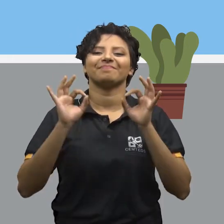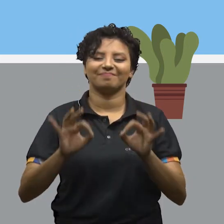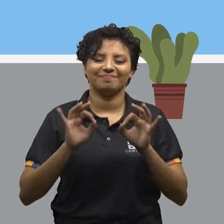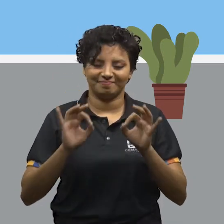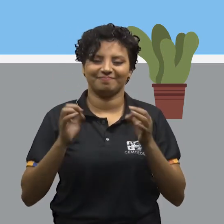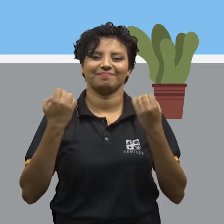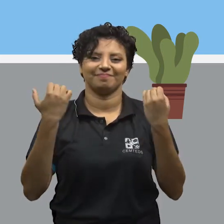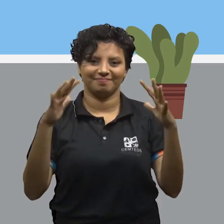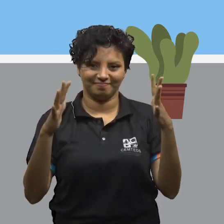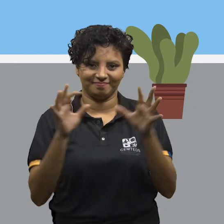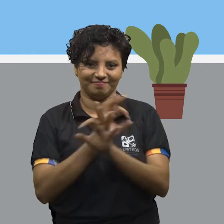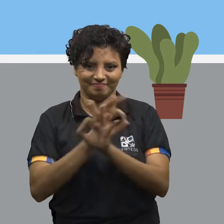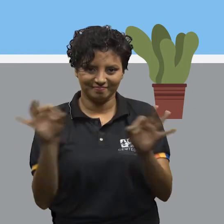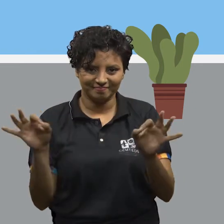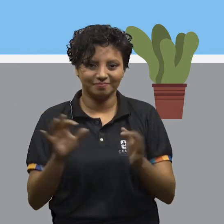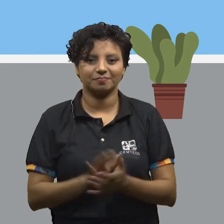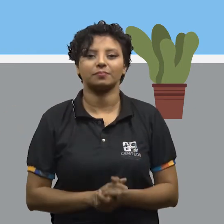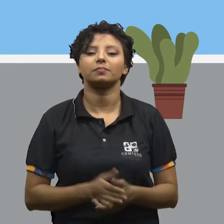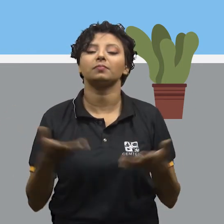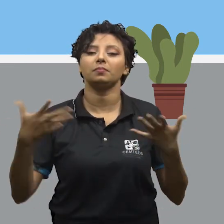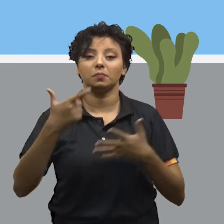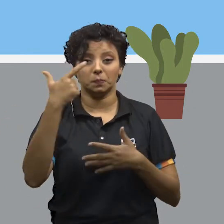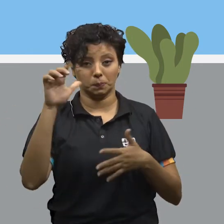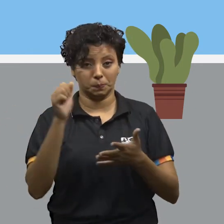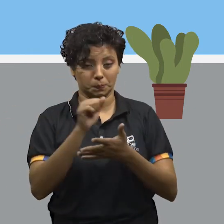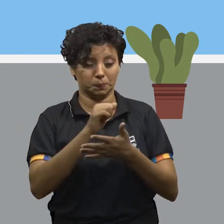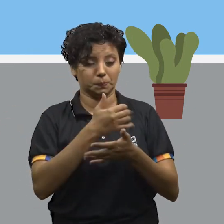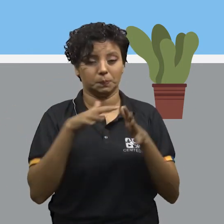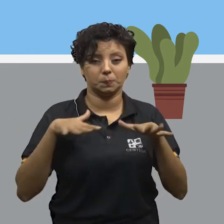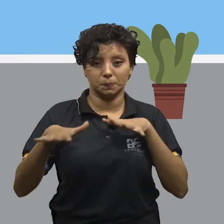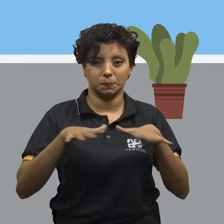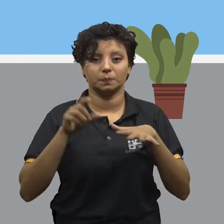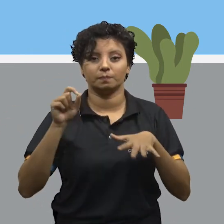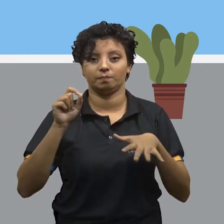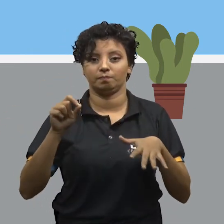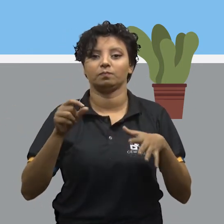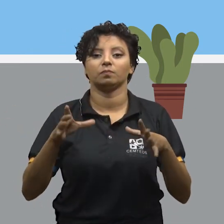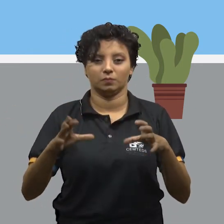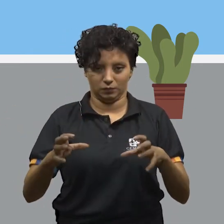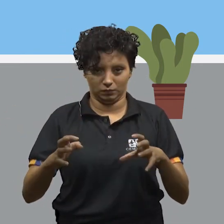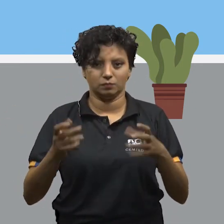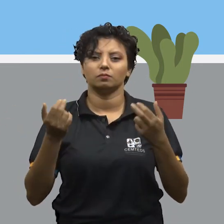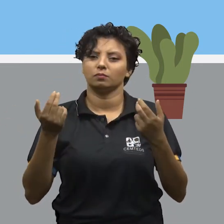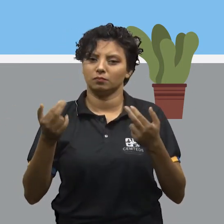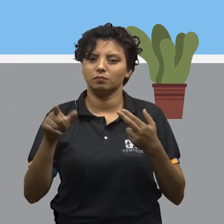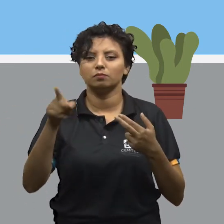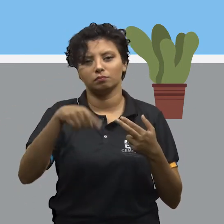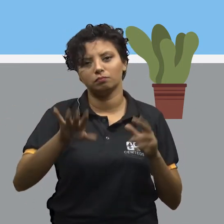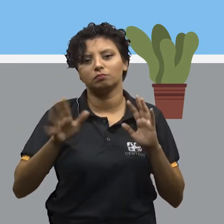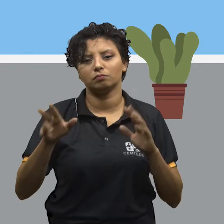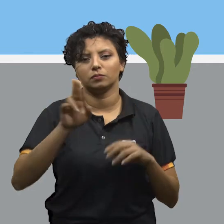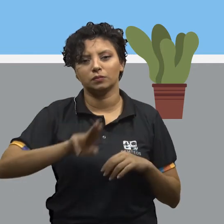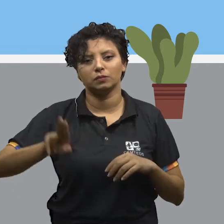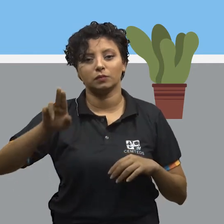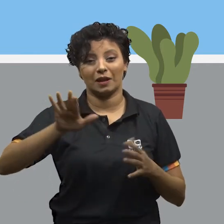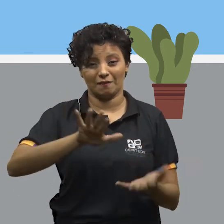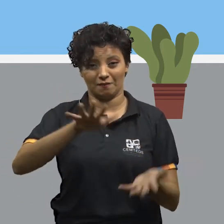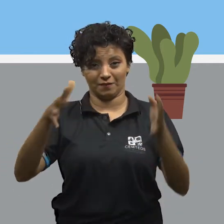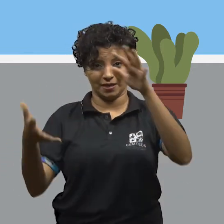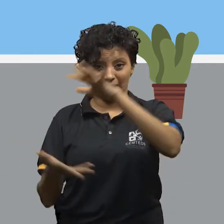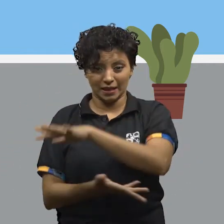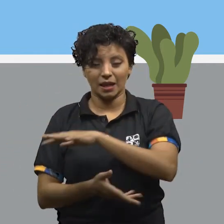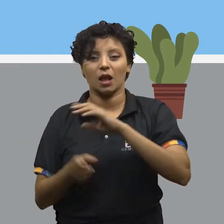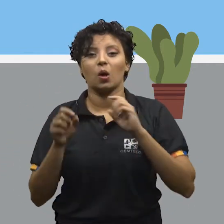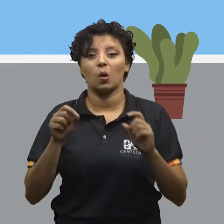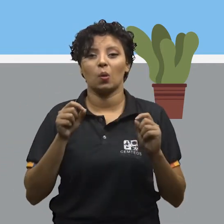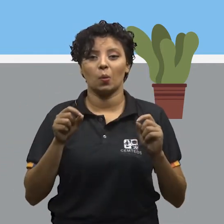Muito bom. Perfeito. Então, para o nosso próximo movimento, utilizando a mesma almofada que vocês estão aí, nós vamos virar